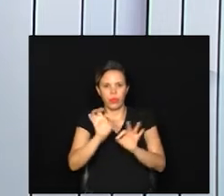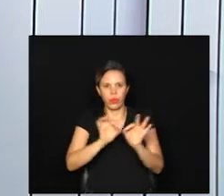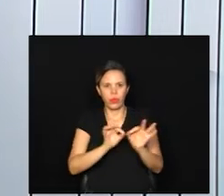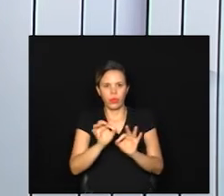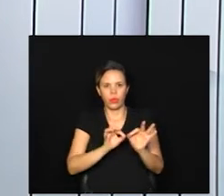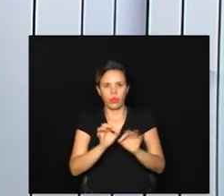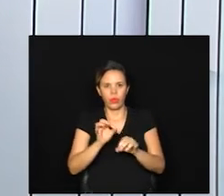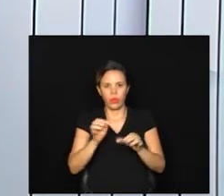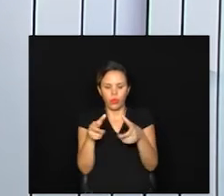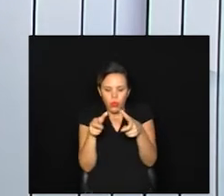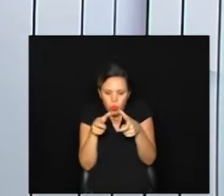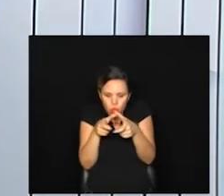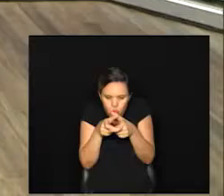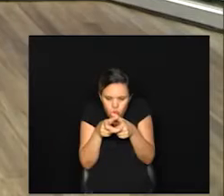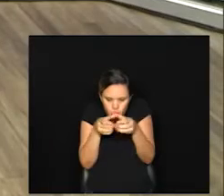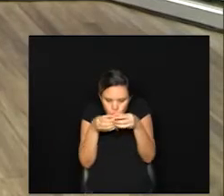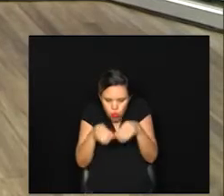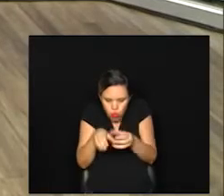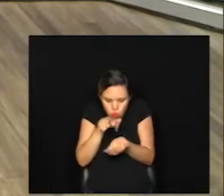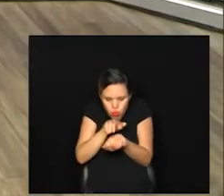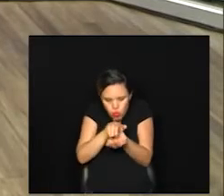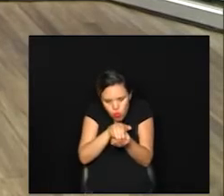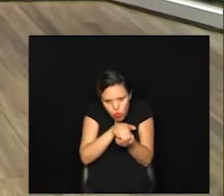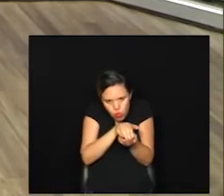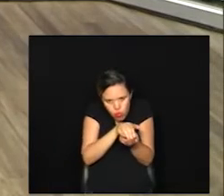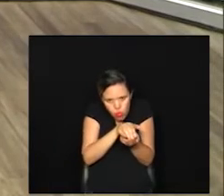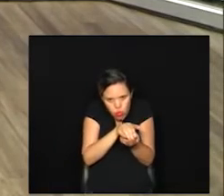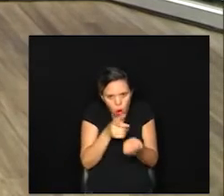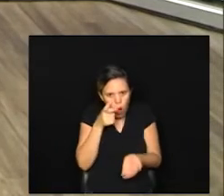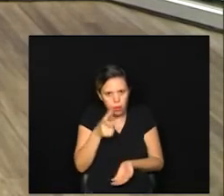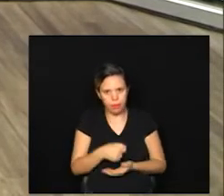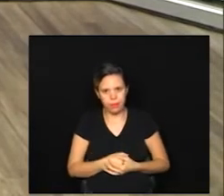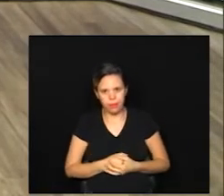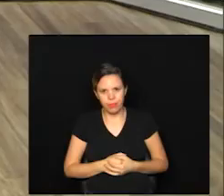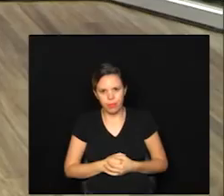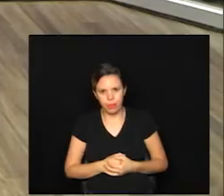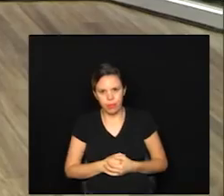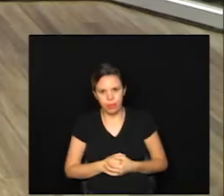mini ovos de Páscoa então olha só